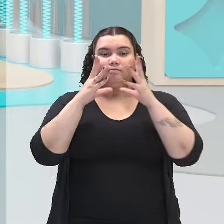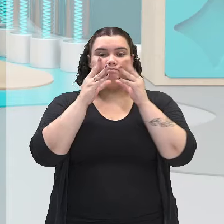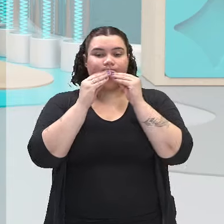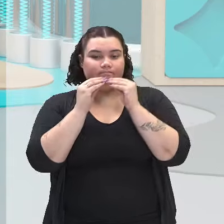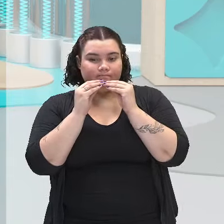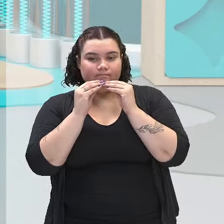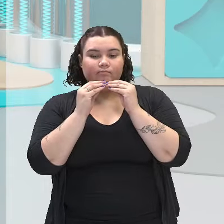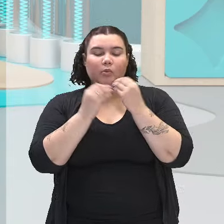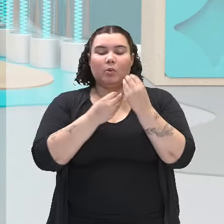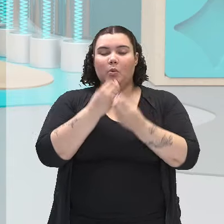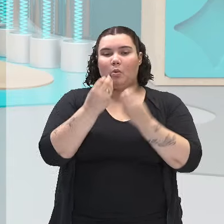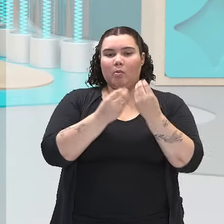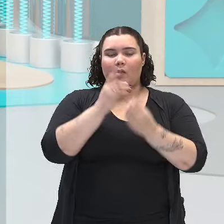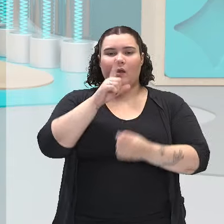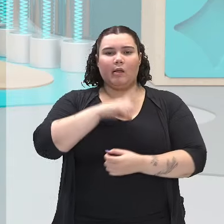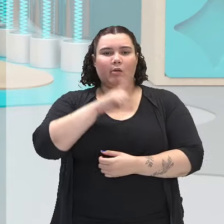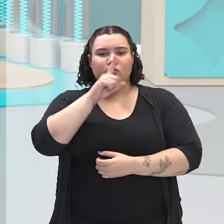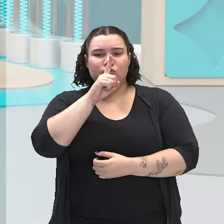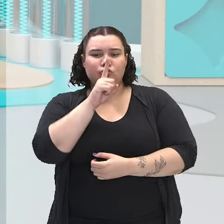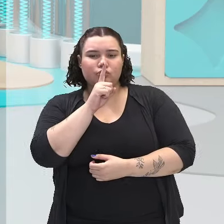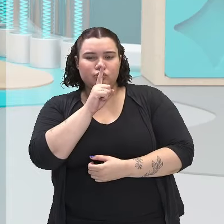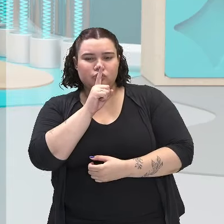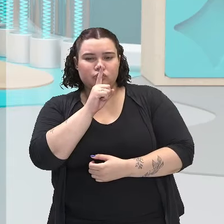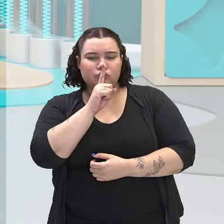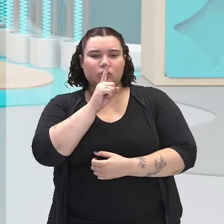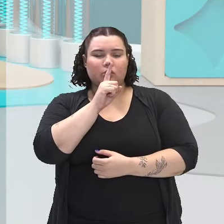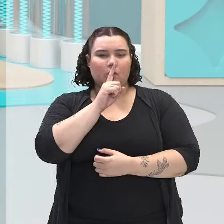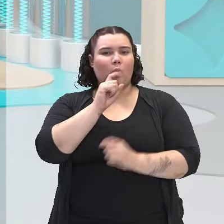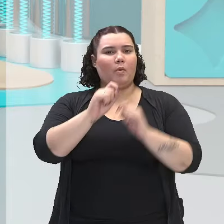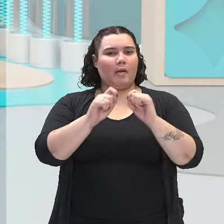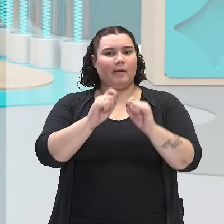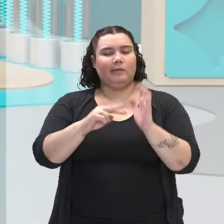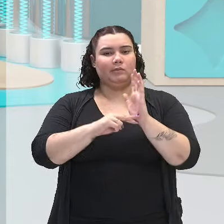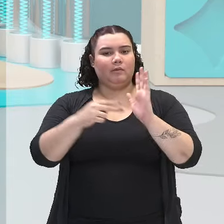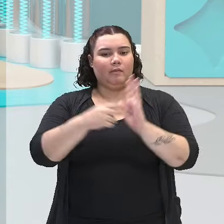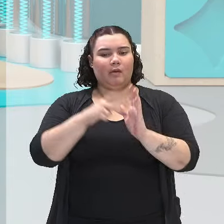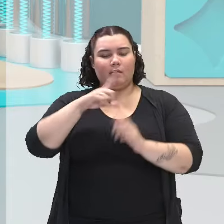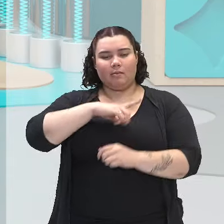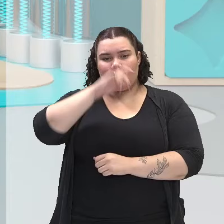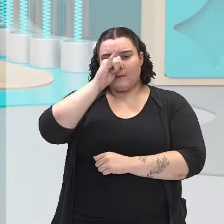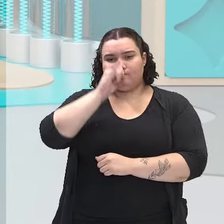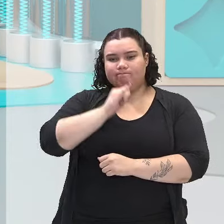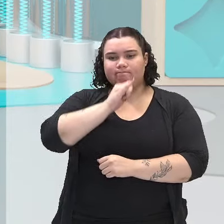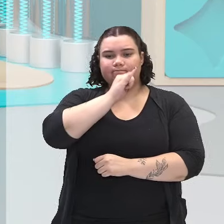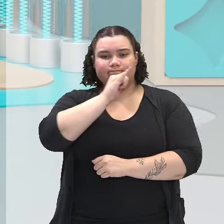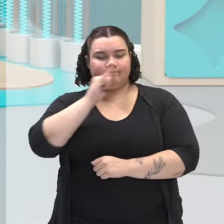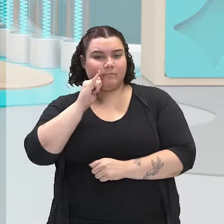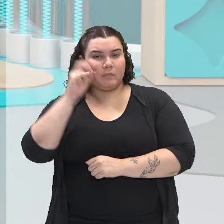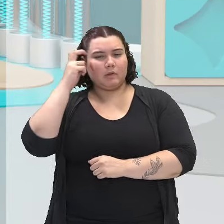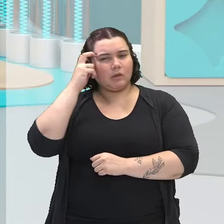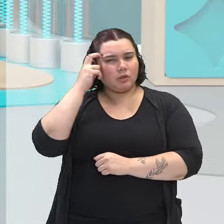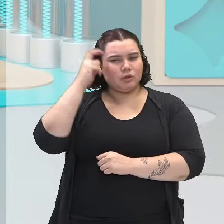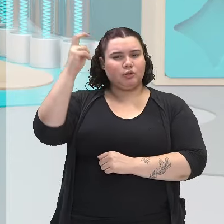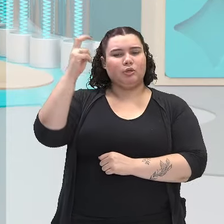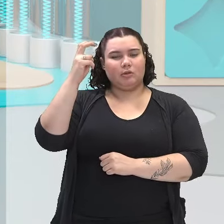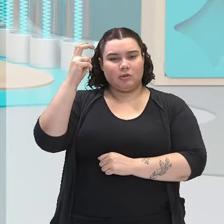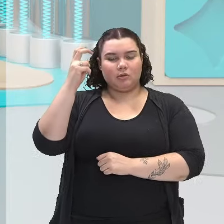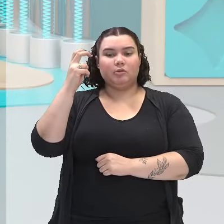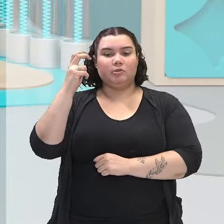ferramenta poderosa da resistência e sabedoria, ressaltando a